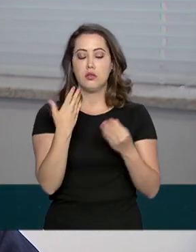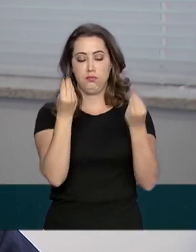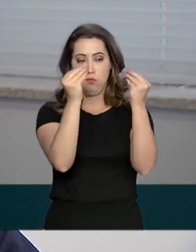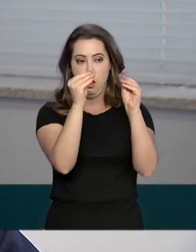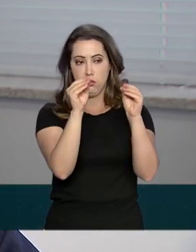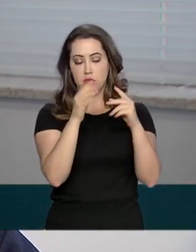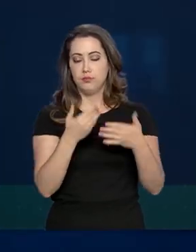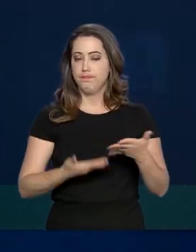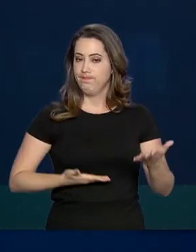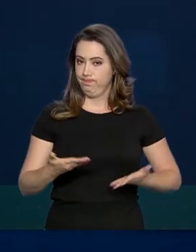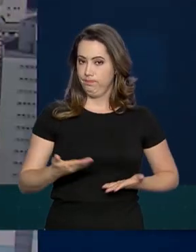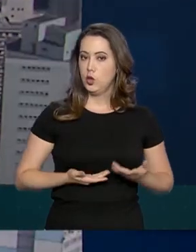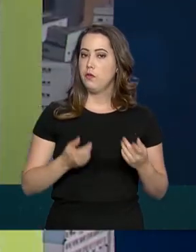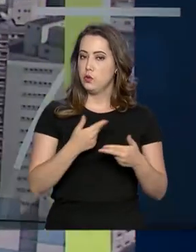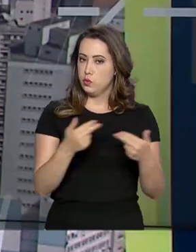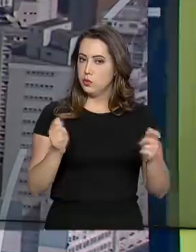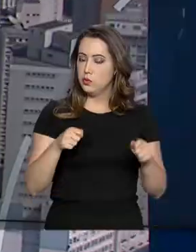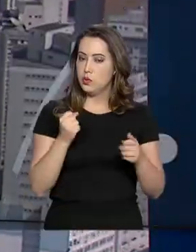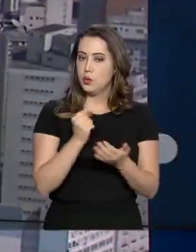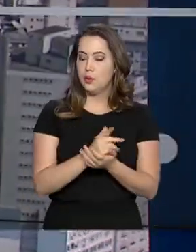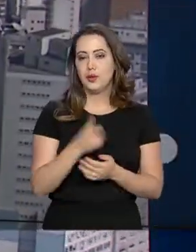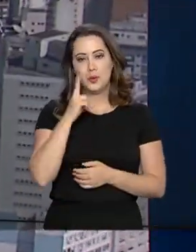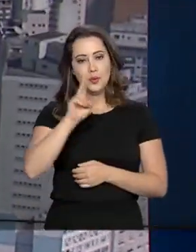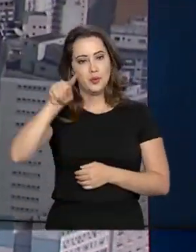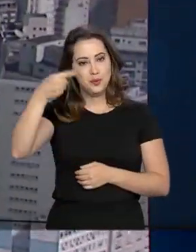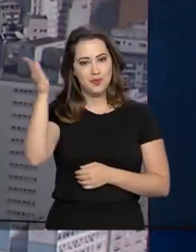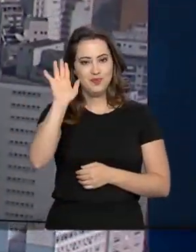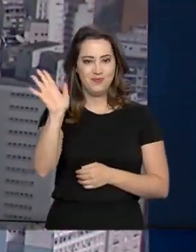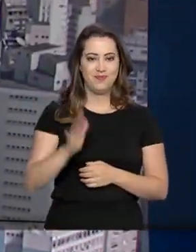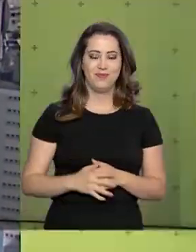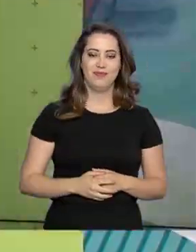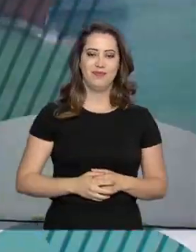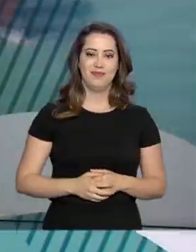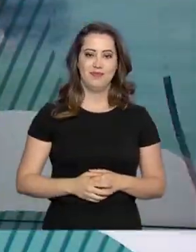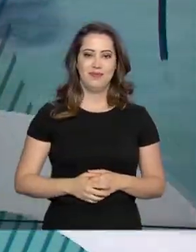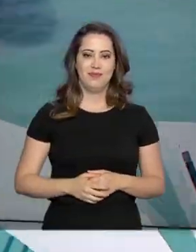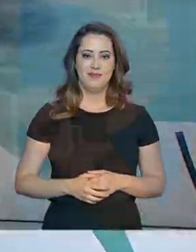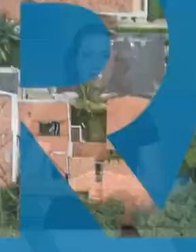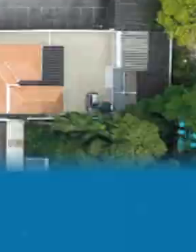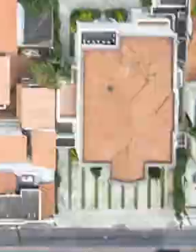serviços. Nos vemos na próxima edição. Até lá!